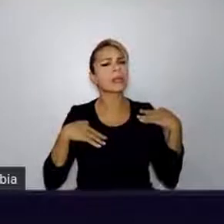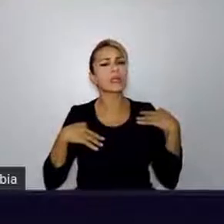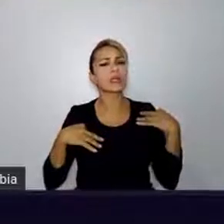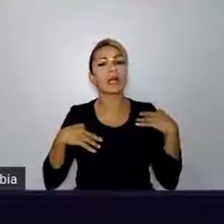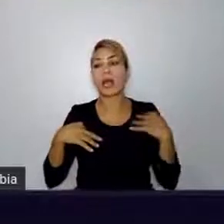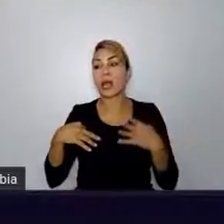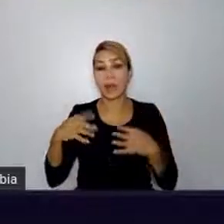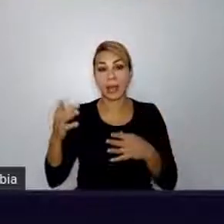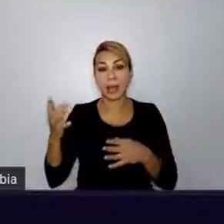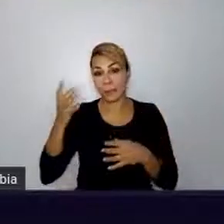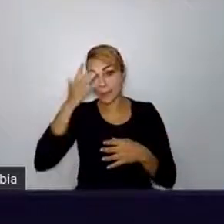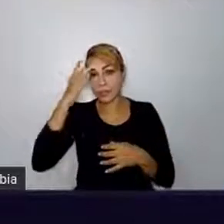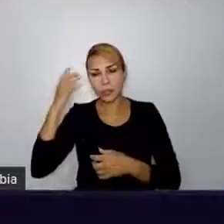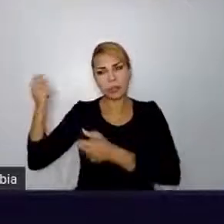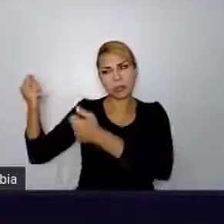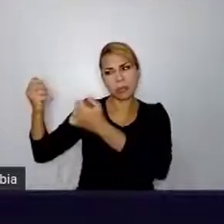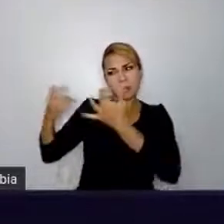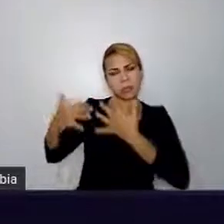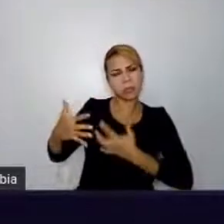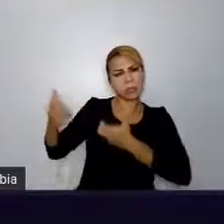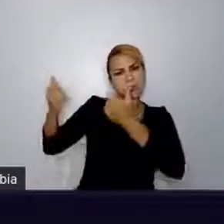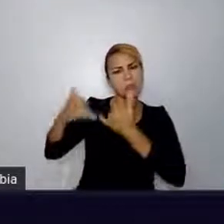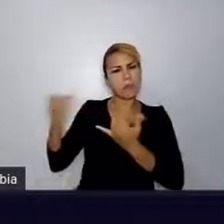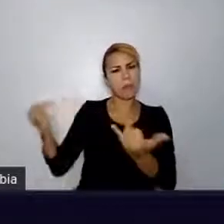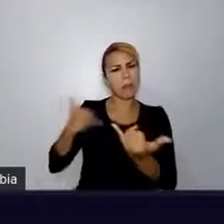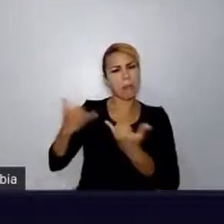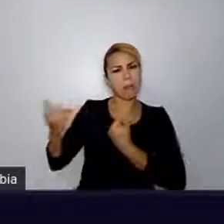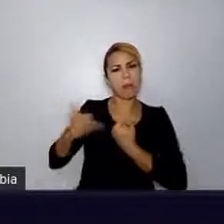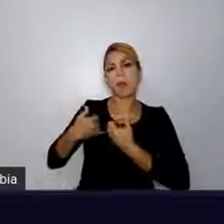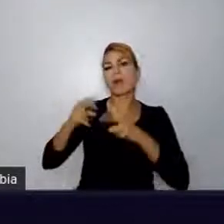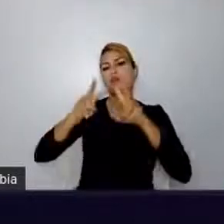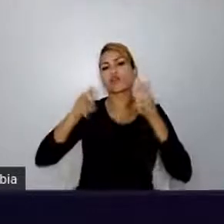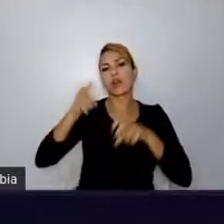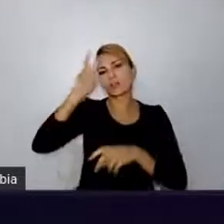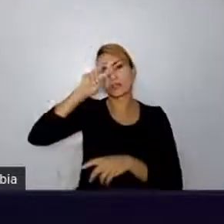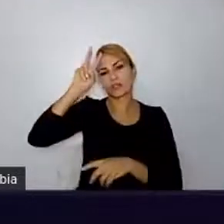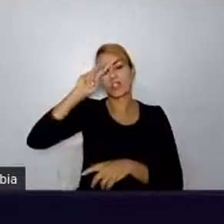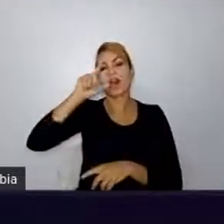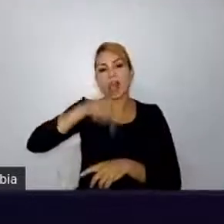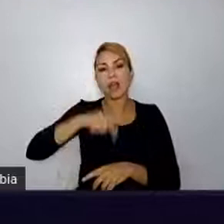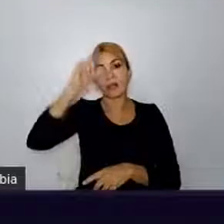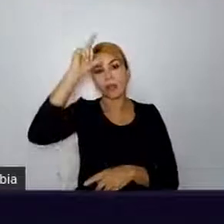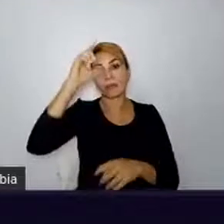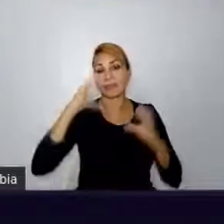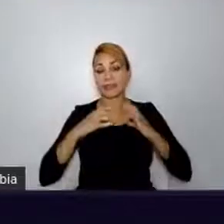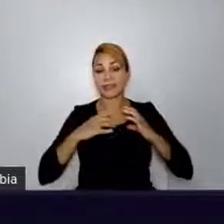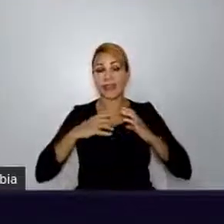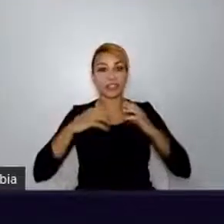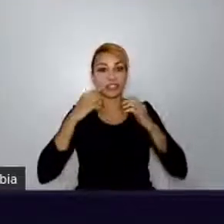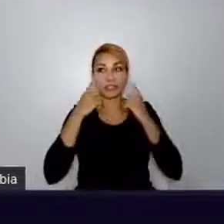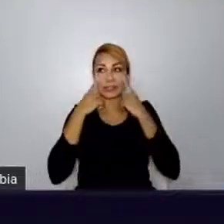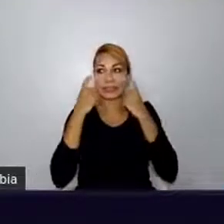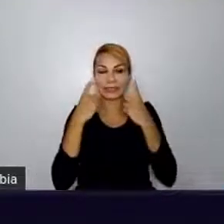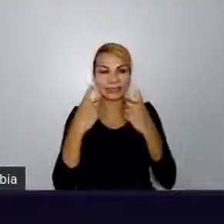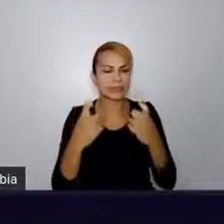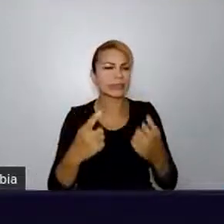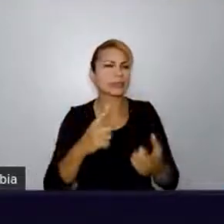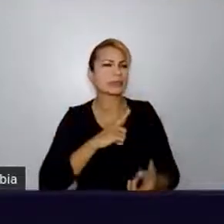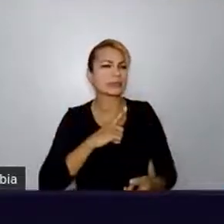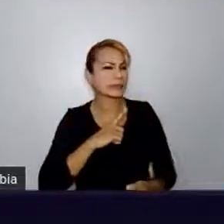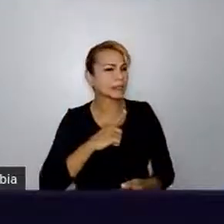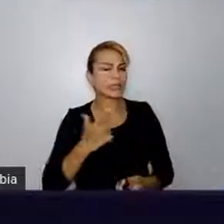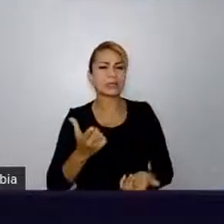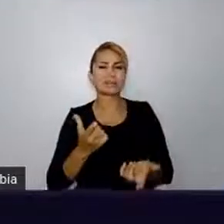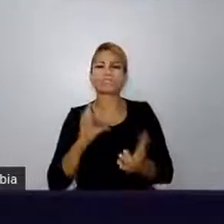em Berlim é uma cidade muito interessante. Porque tem várias coisas que são meio enigmáticas e cheias desses